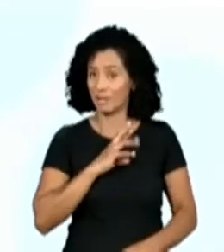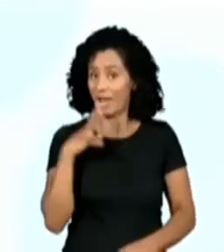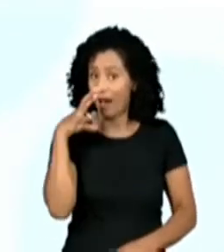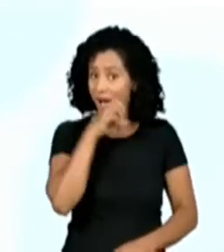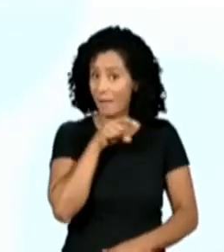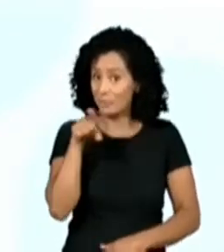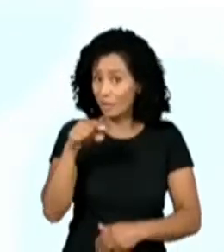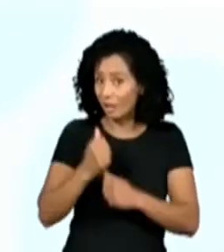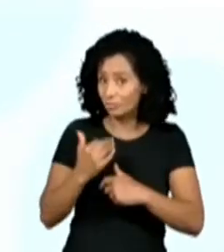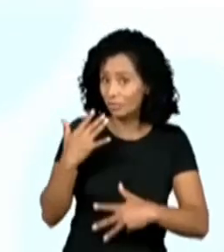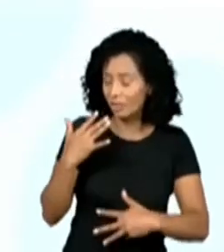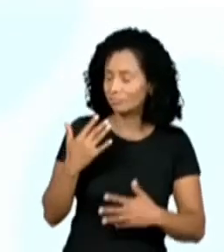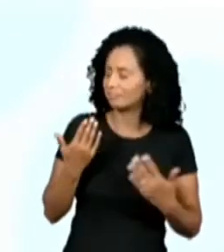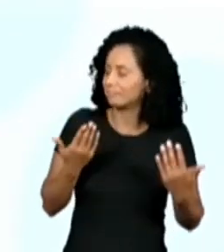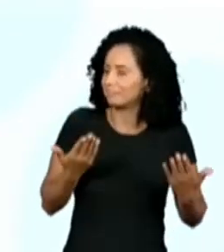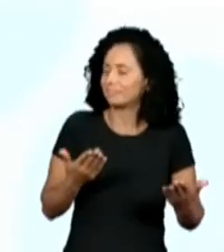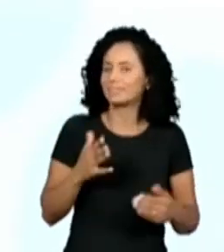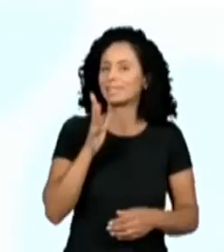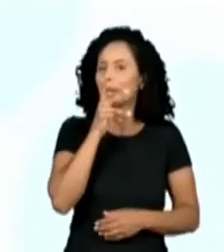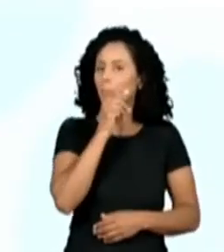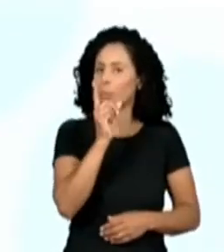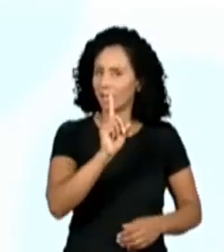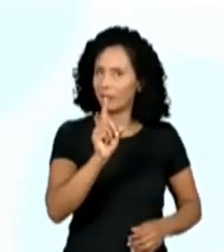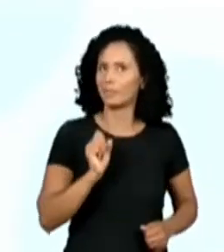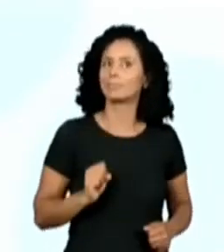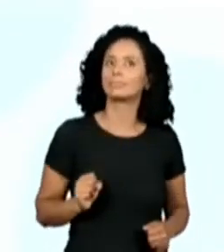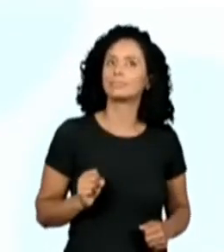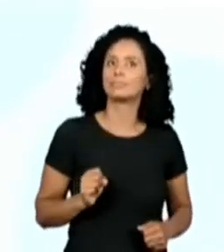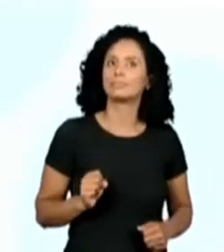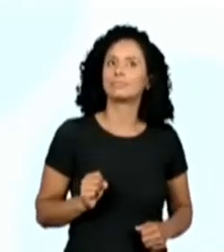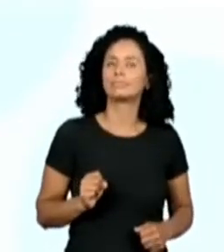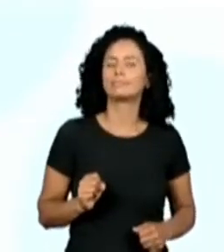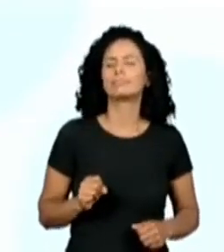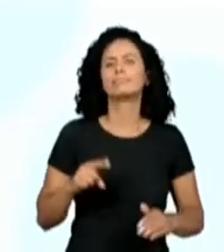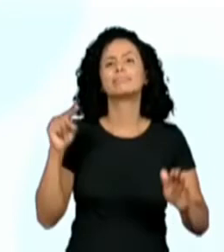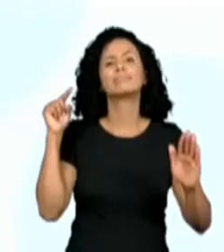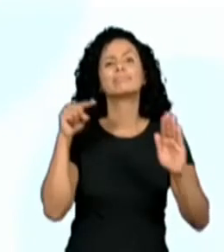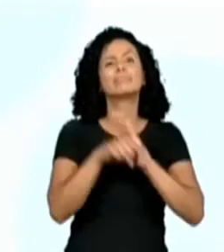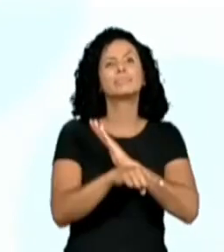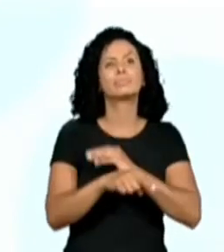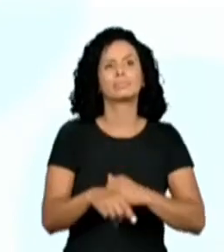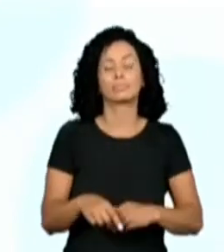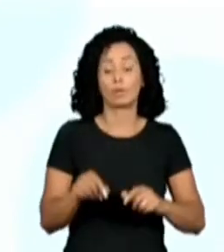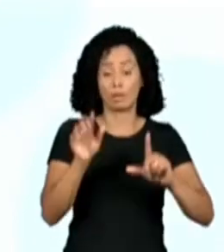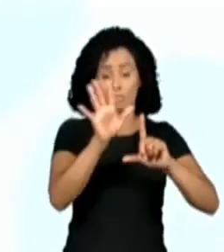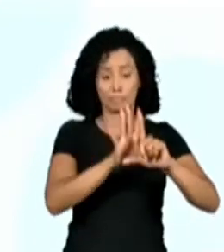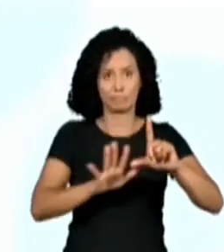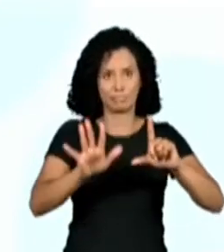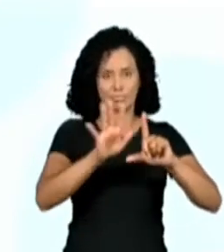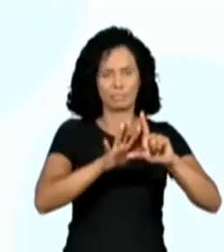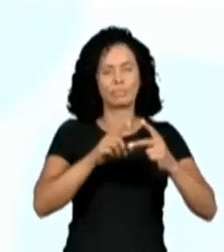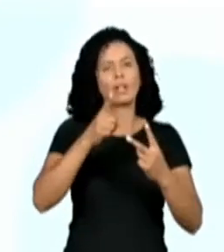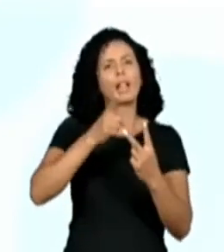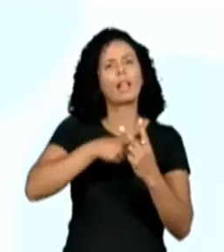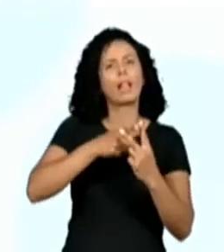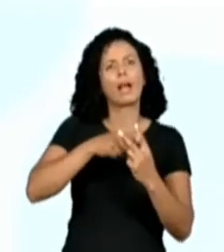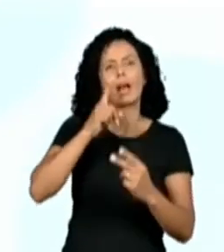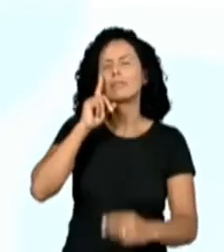Rapidinho aí no chat, sem demorar, você vai falar. Is it a crayon? Tem aqui uma imagem na tela